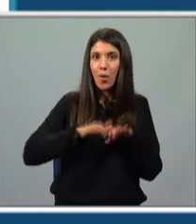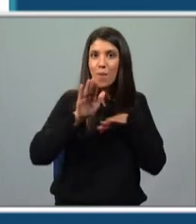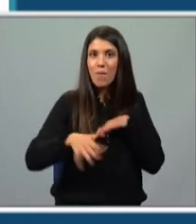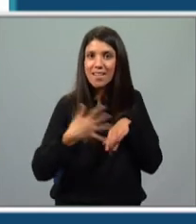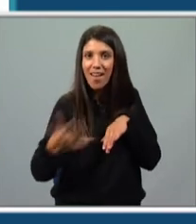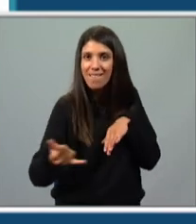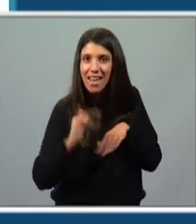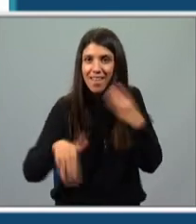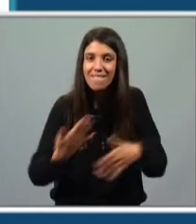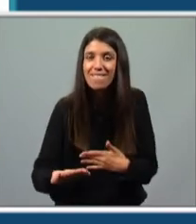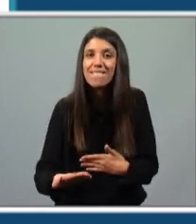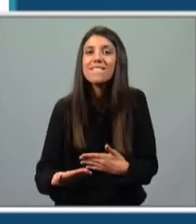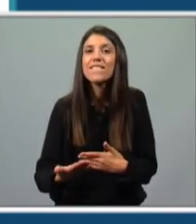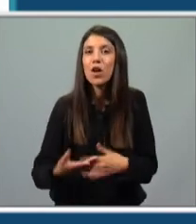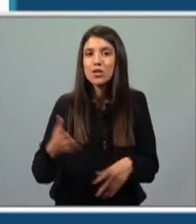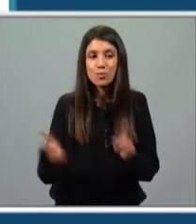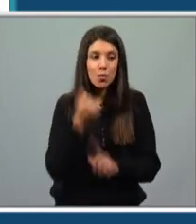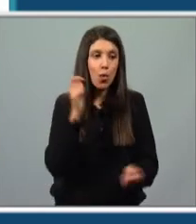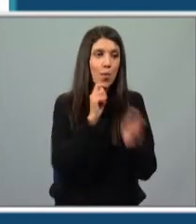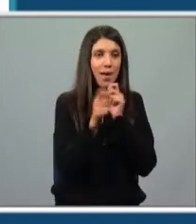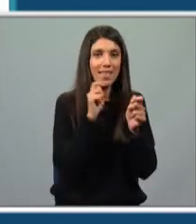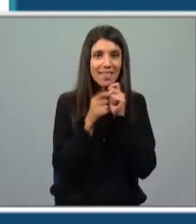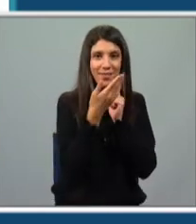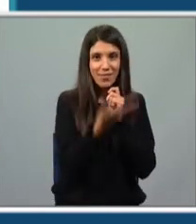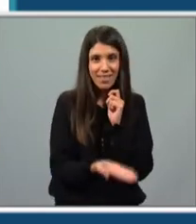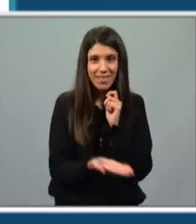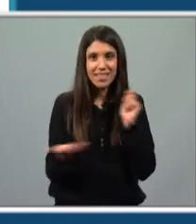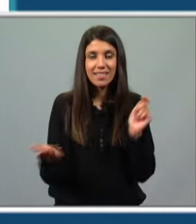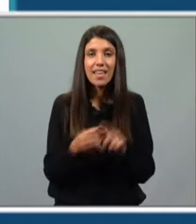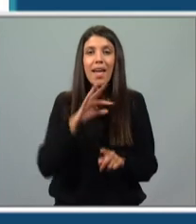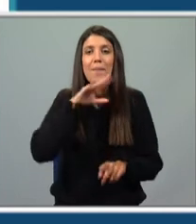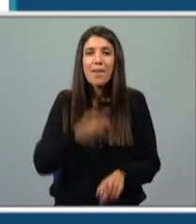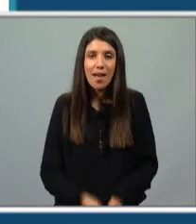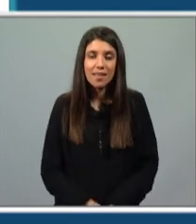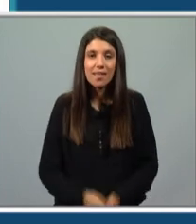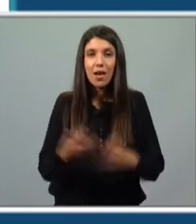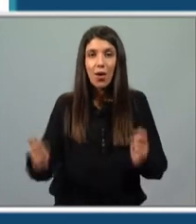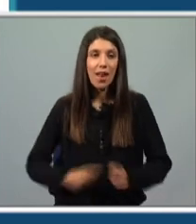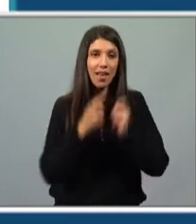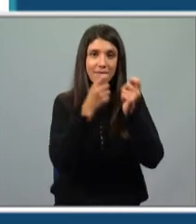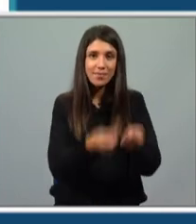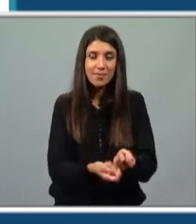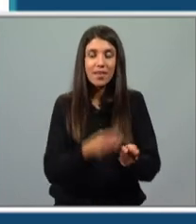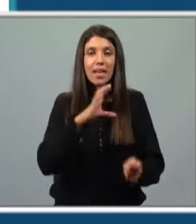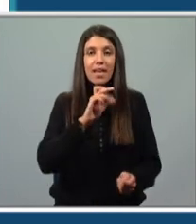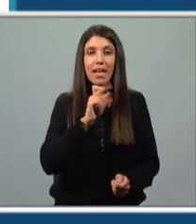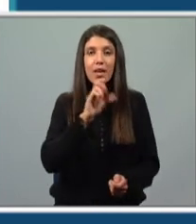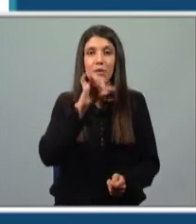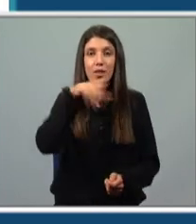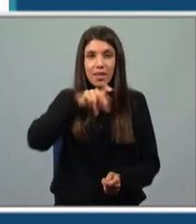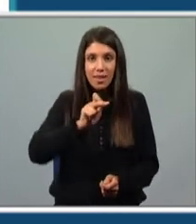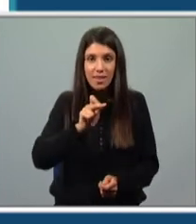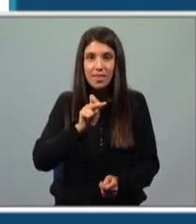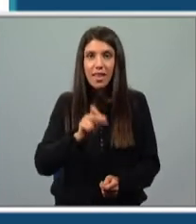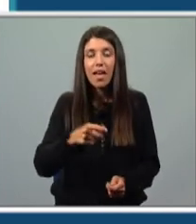frente, conseguimos mesmo uma entrevista com aquela que é a mãe. Passo a emissão para a Carolina, a nossa